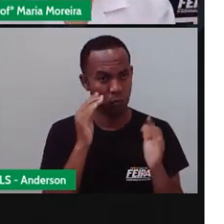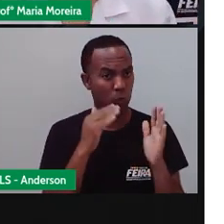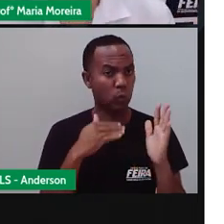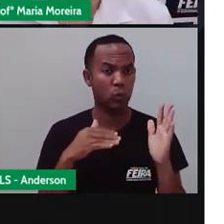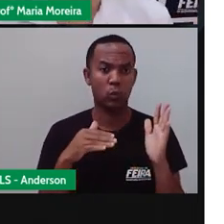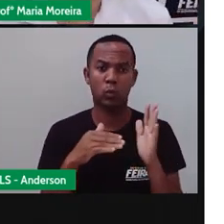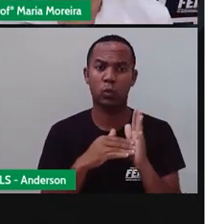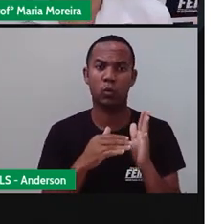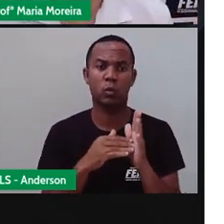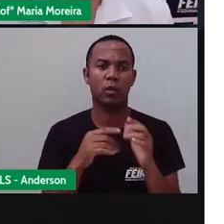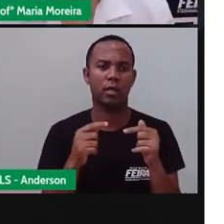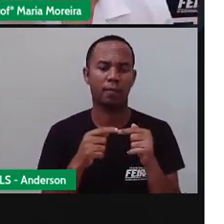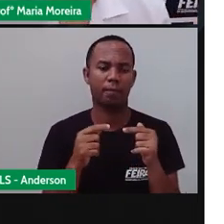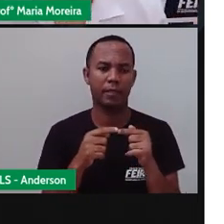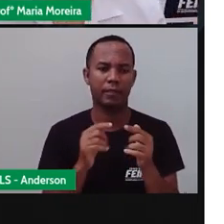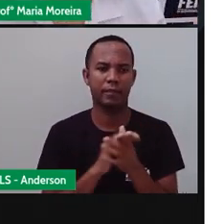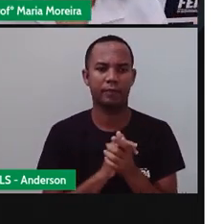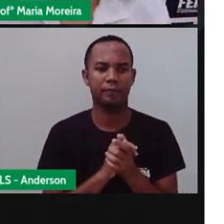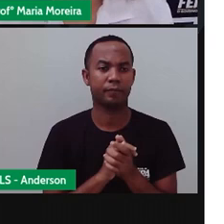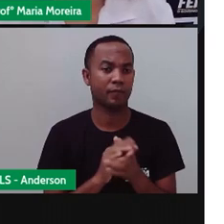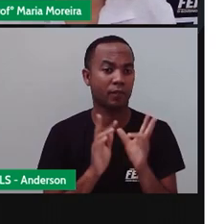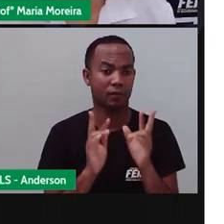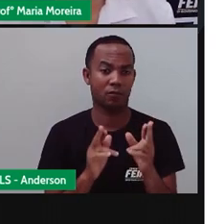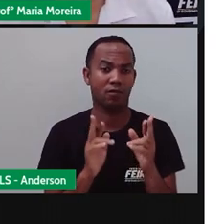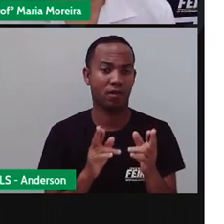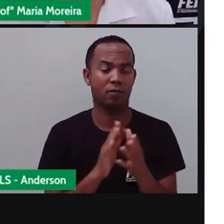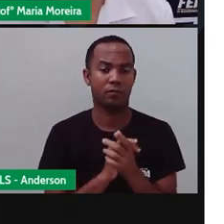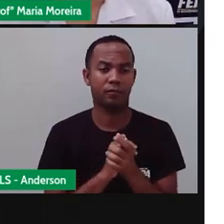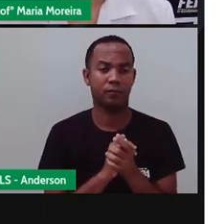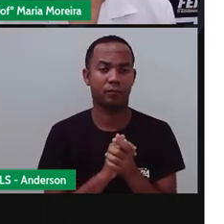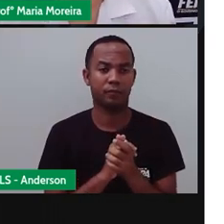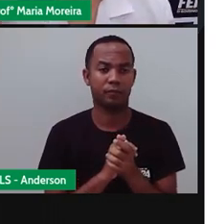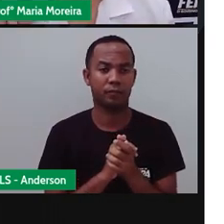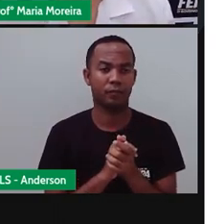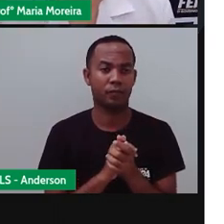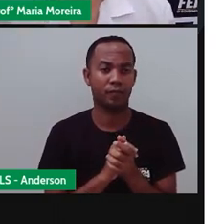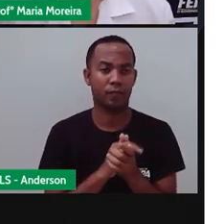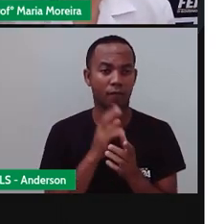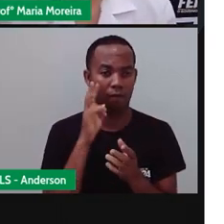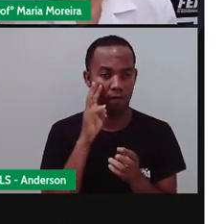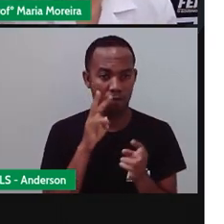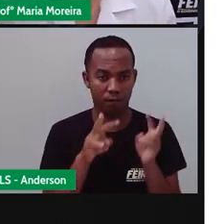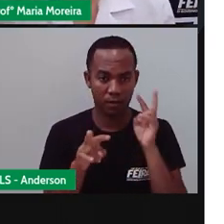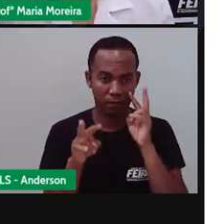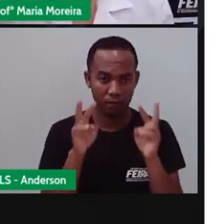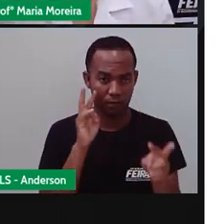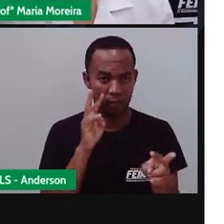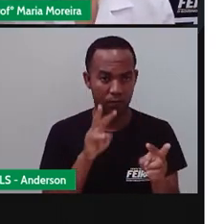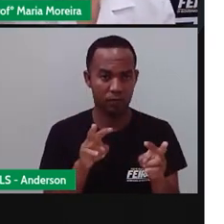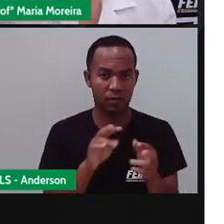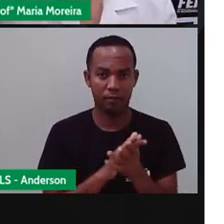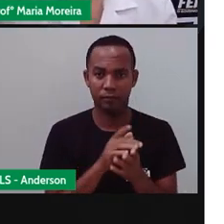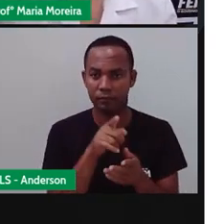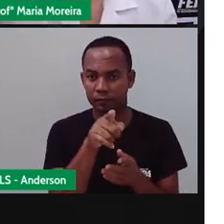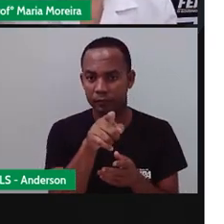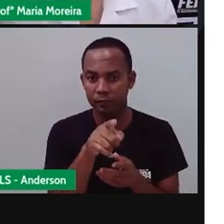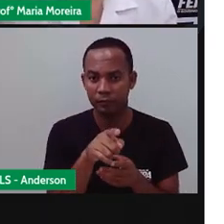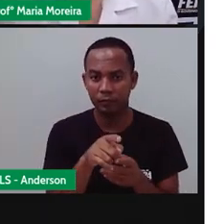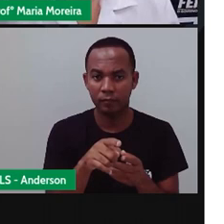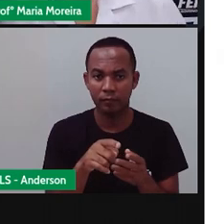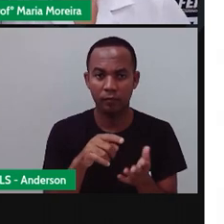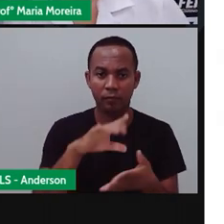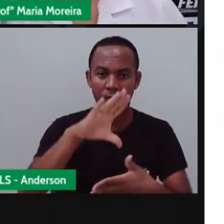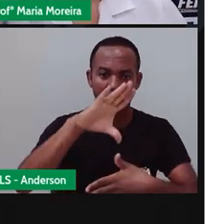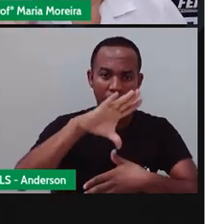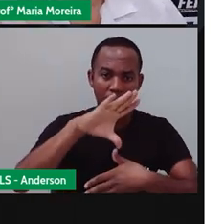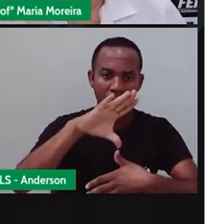uma proporção no desenho. A mesma coisa vai acontecer com o mapa. Então, olha esse mapa, ainda tem assim, ó. Por que que tá assim?